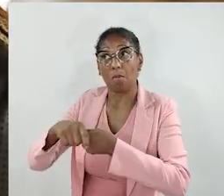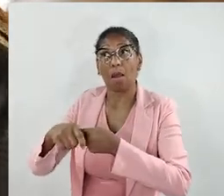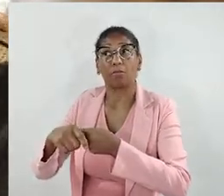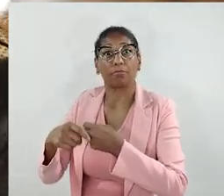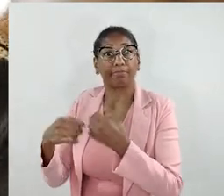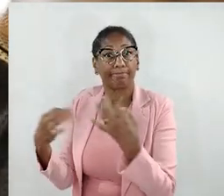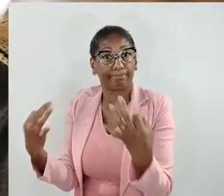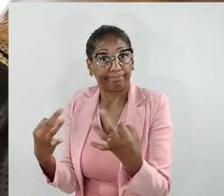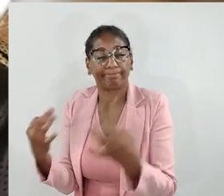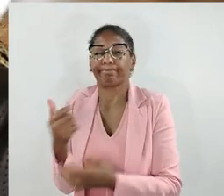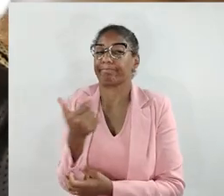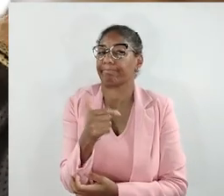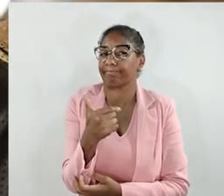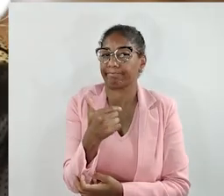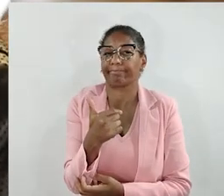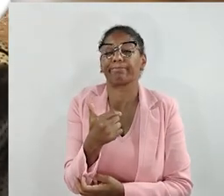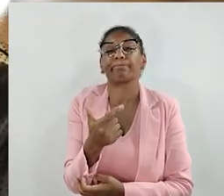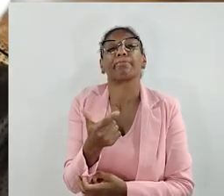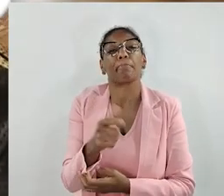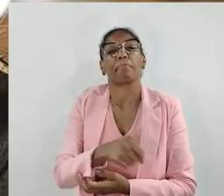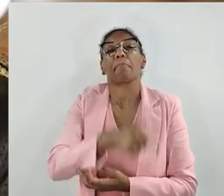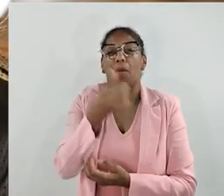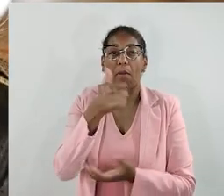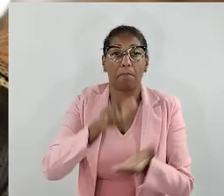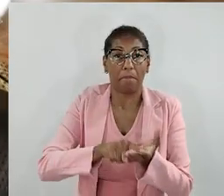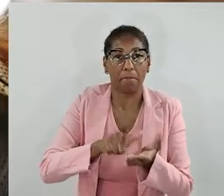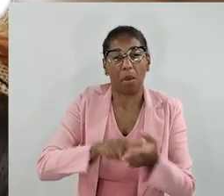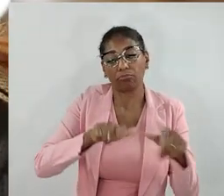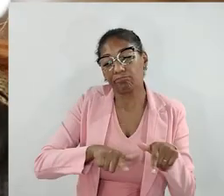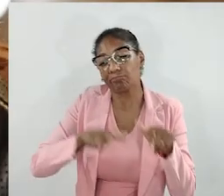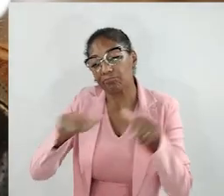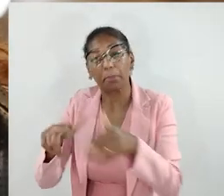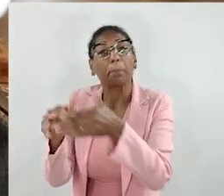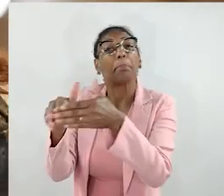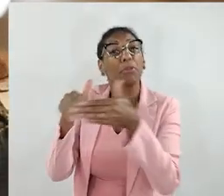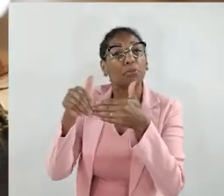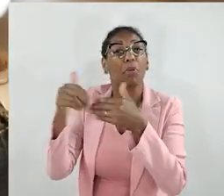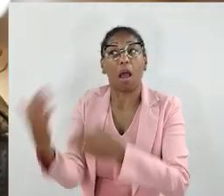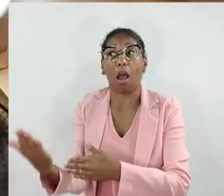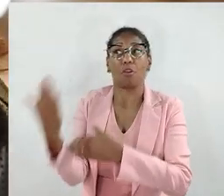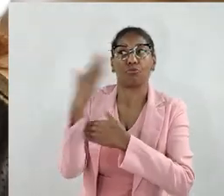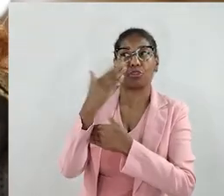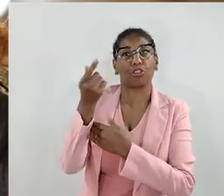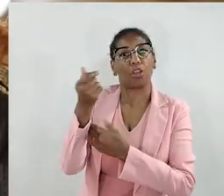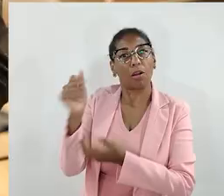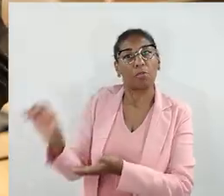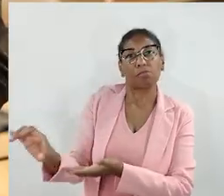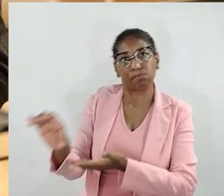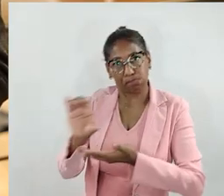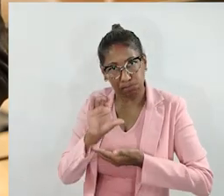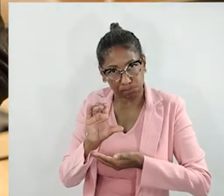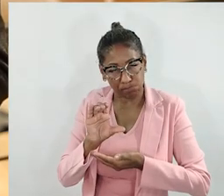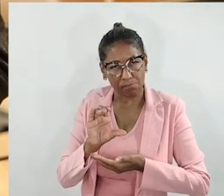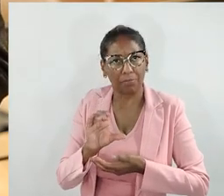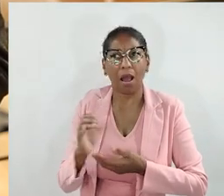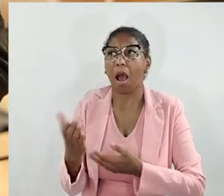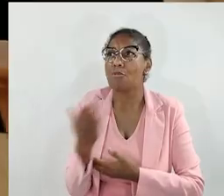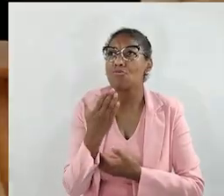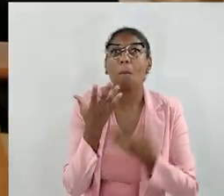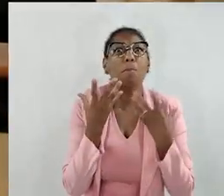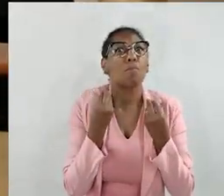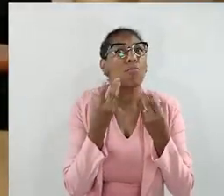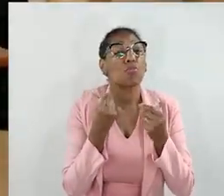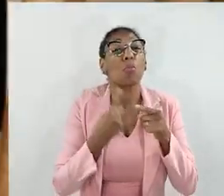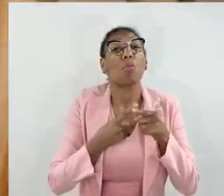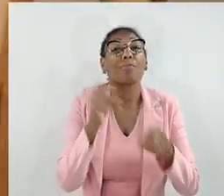como a gente imaginou que ele já estaria, nós damos a entrada na solicitação desse capital de giro. E foi o que nos ajudou muito.